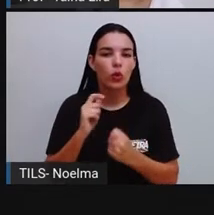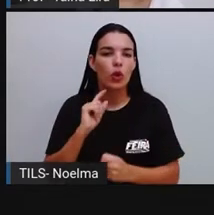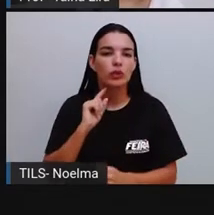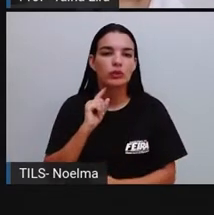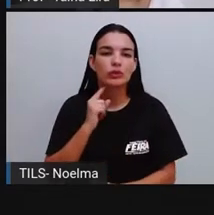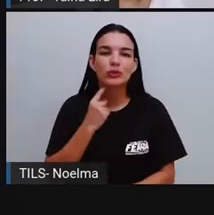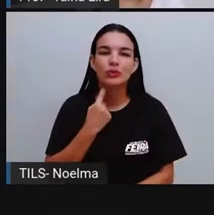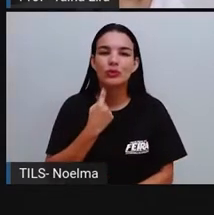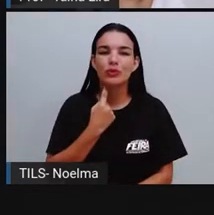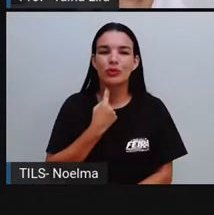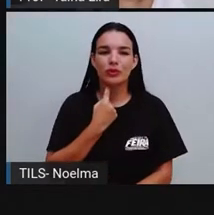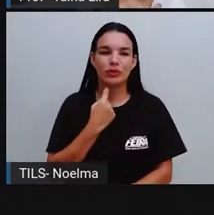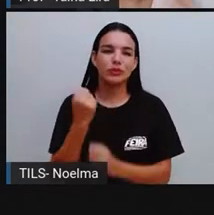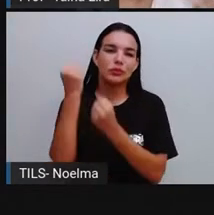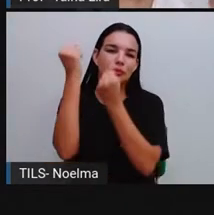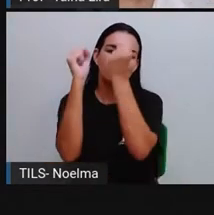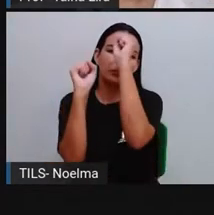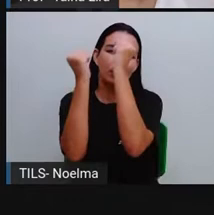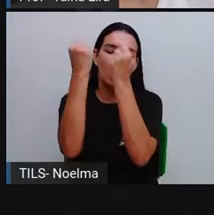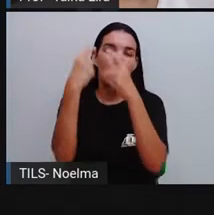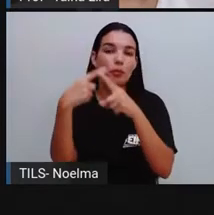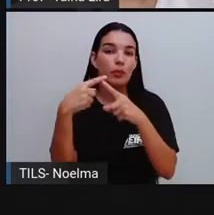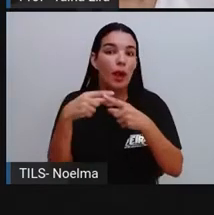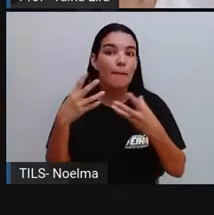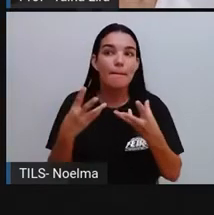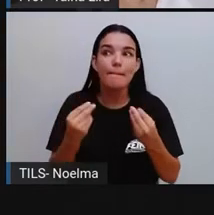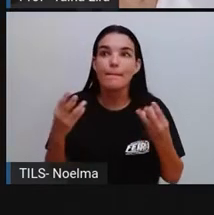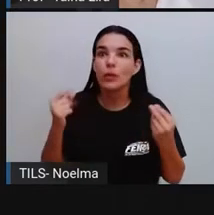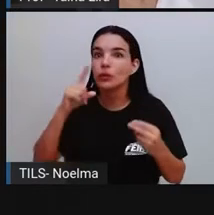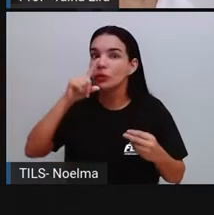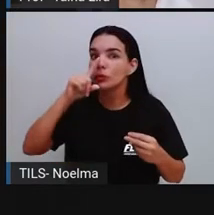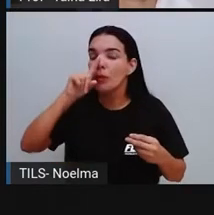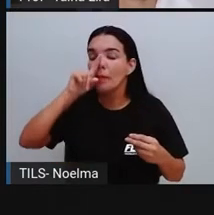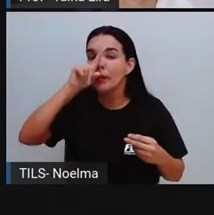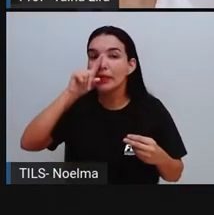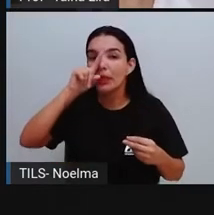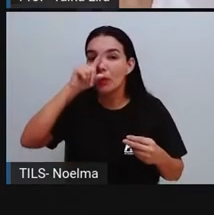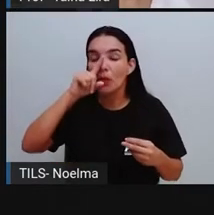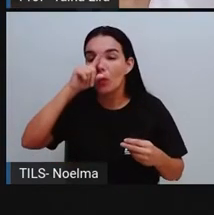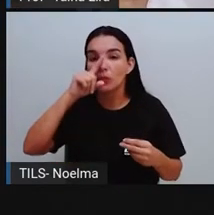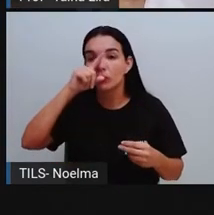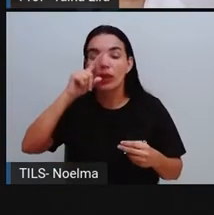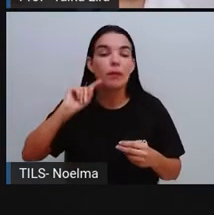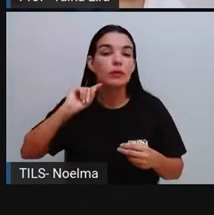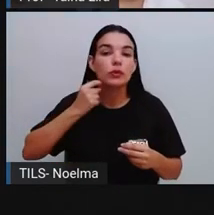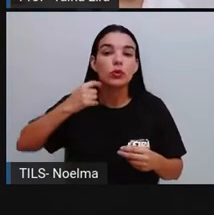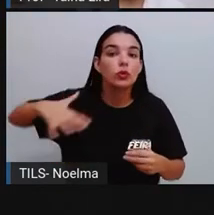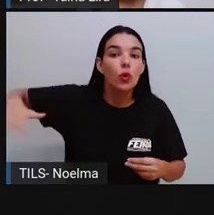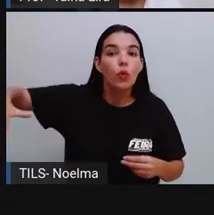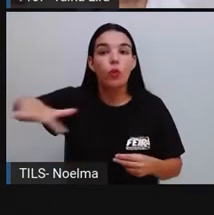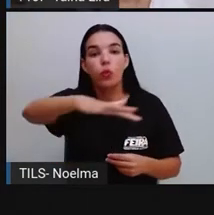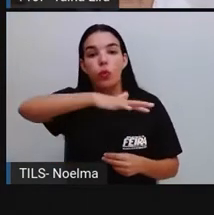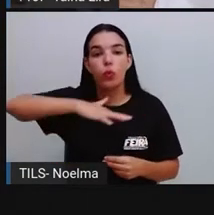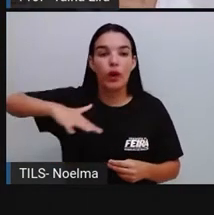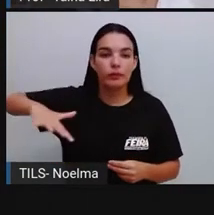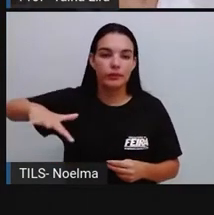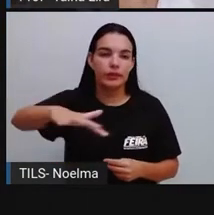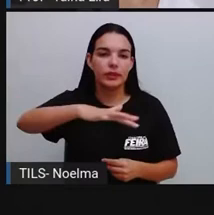lixos, né? Altamente poluentes. Então, a Pró até falou para vocês na aula passada aqui.